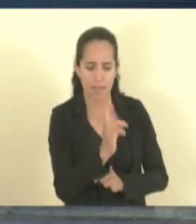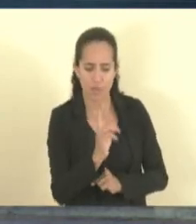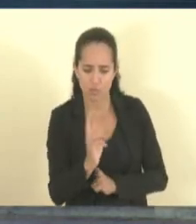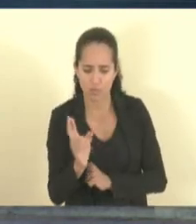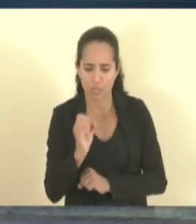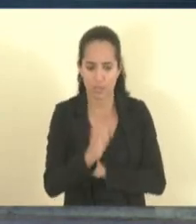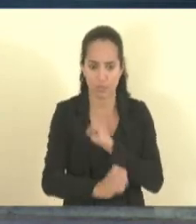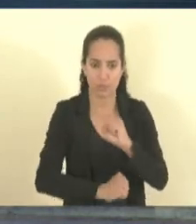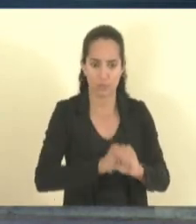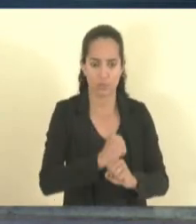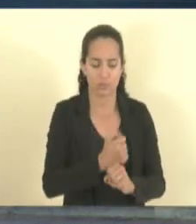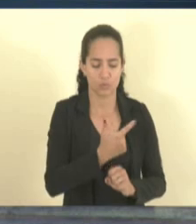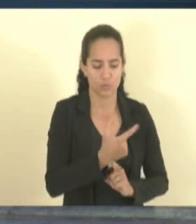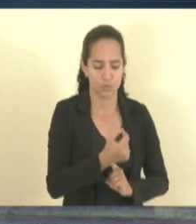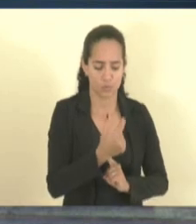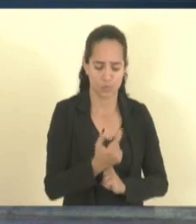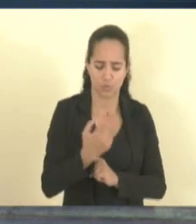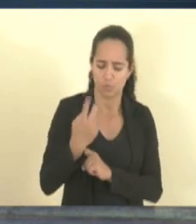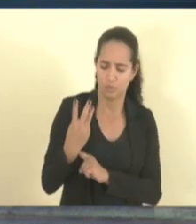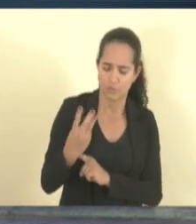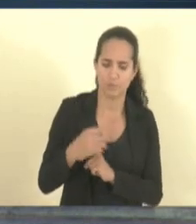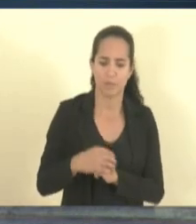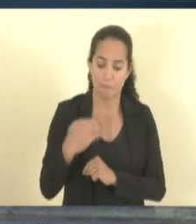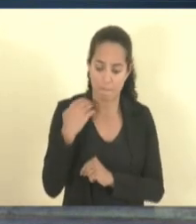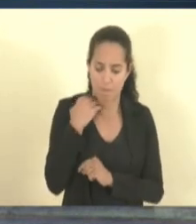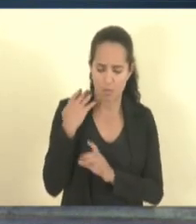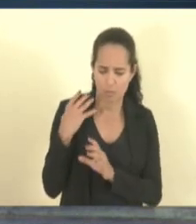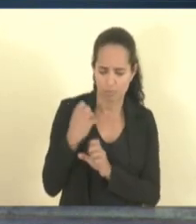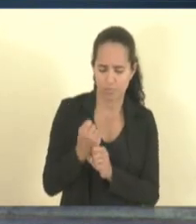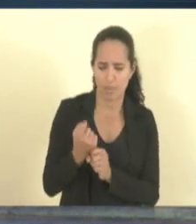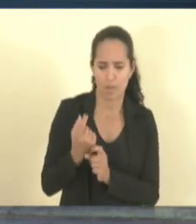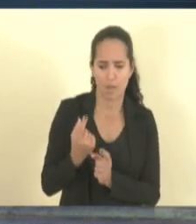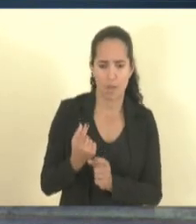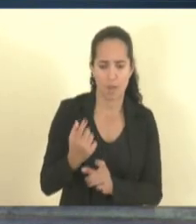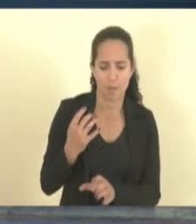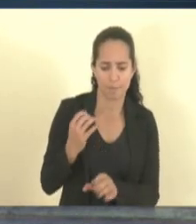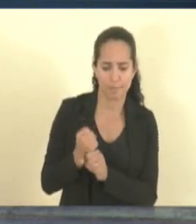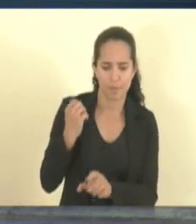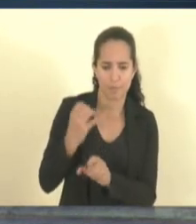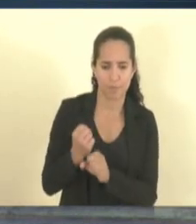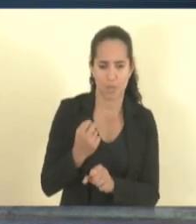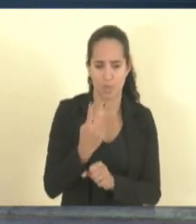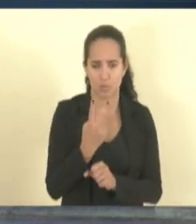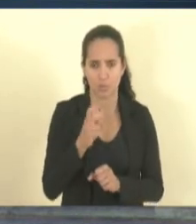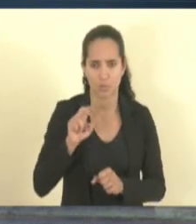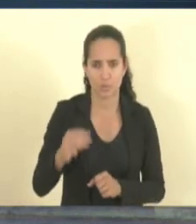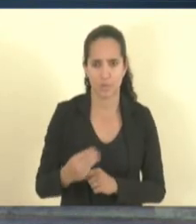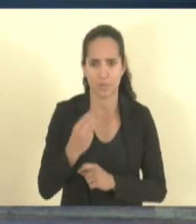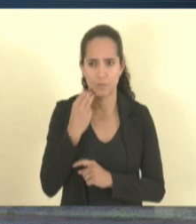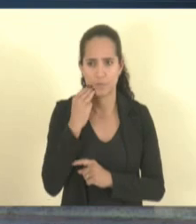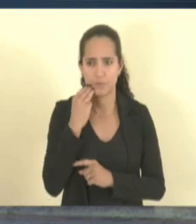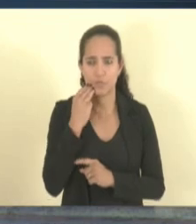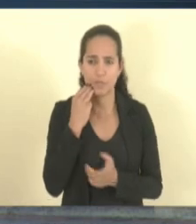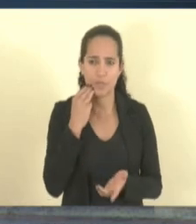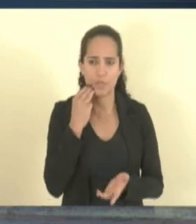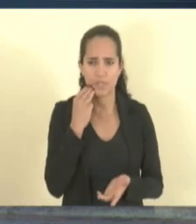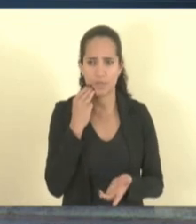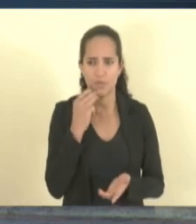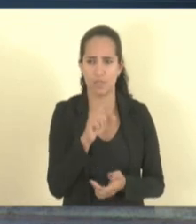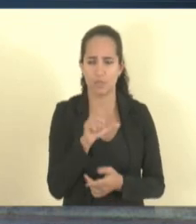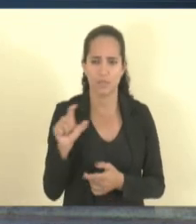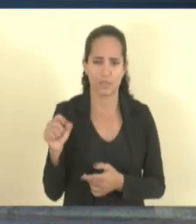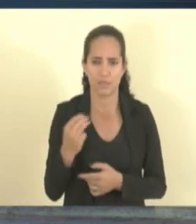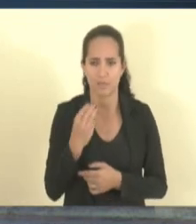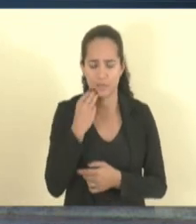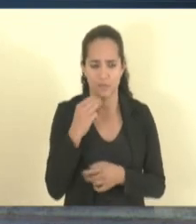O banco teve um lucro líquido, um lucro de 2 bilhões e 100 milhões, isso é o banco. Foram